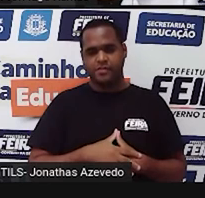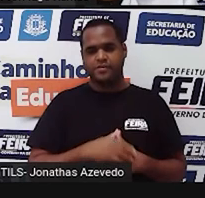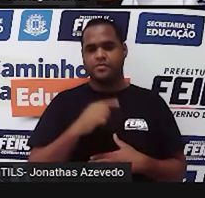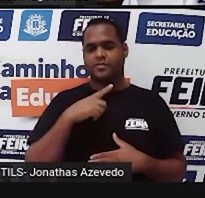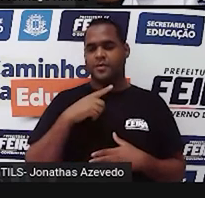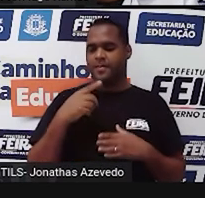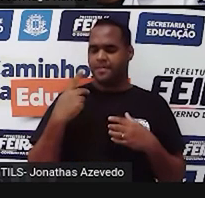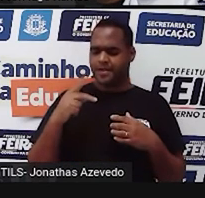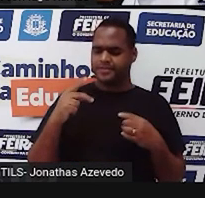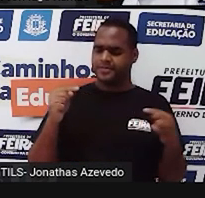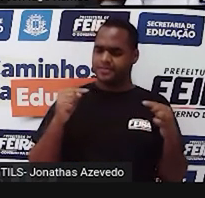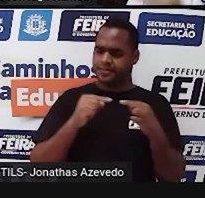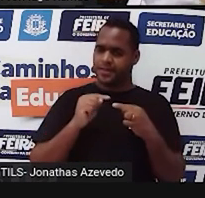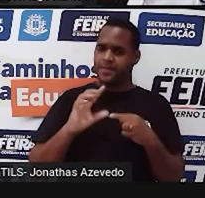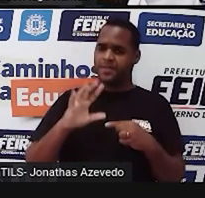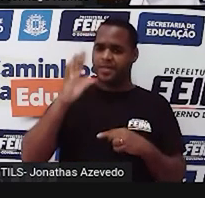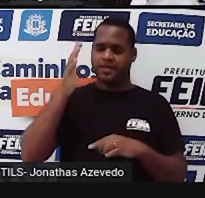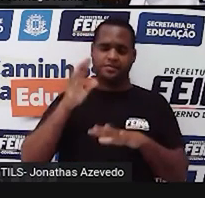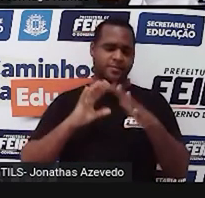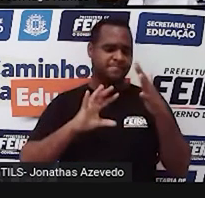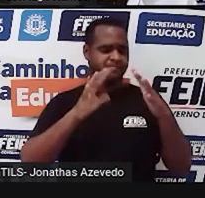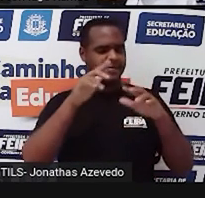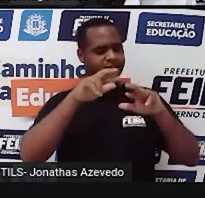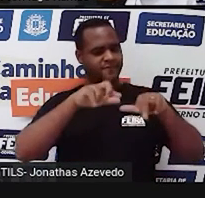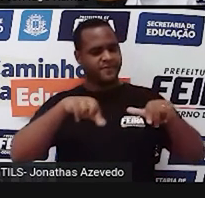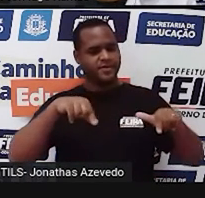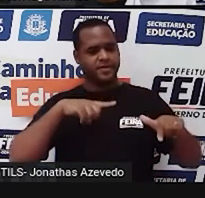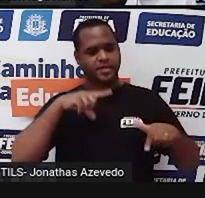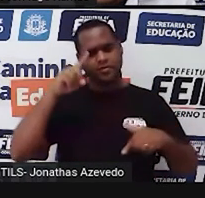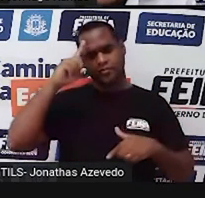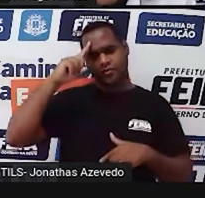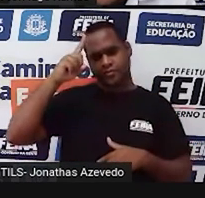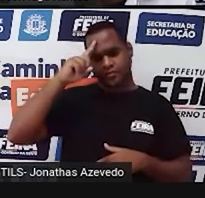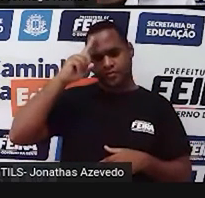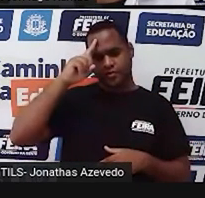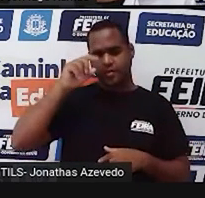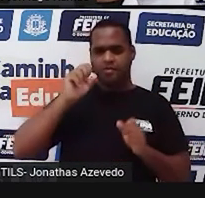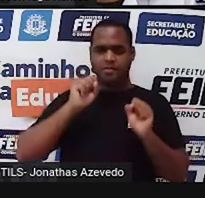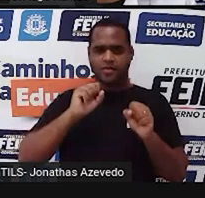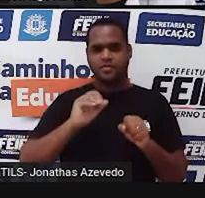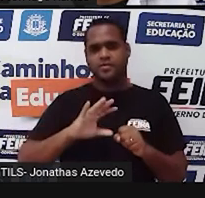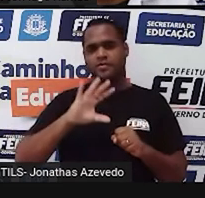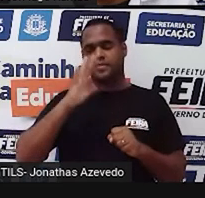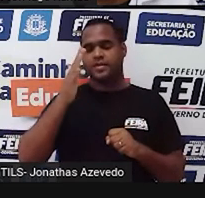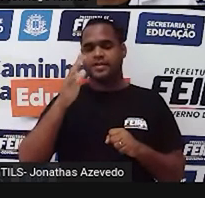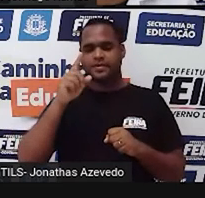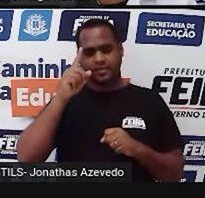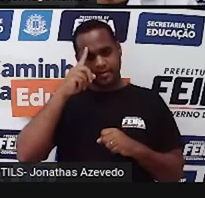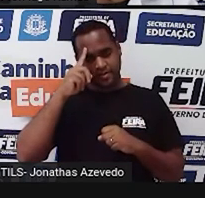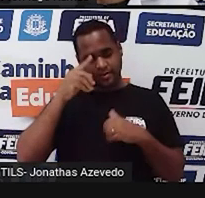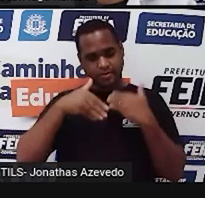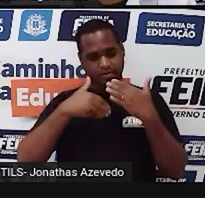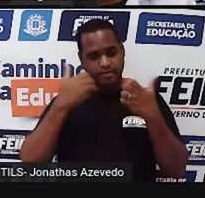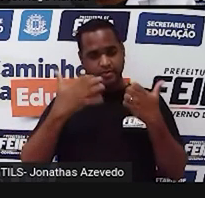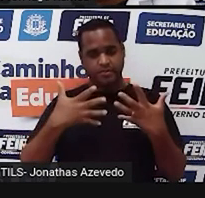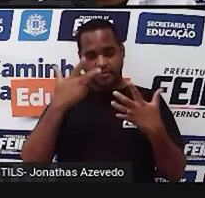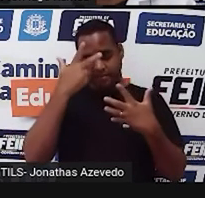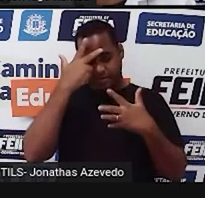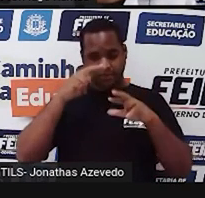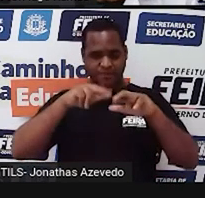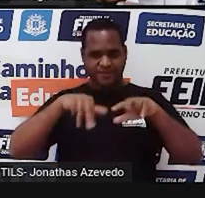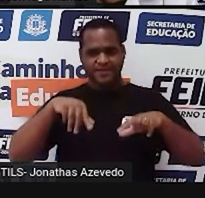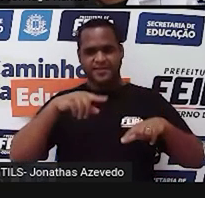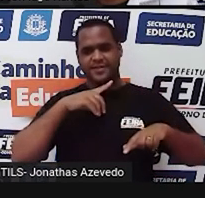situação. Várias situações do cotidiano, do nosso dia a dia, do dia a dia das